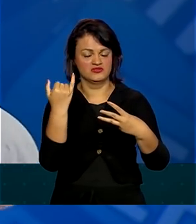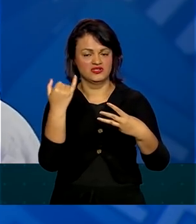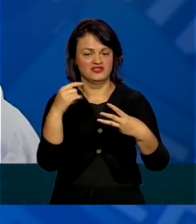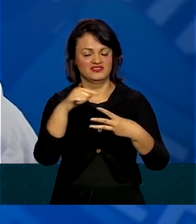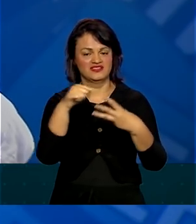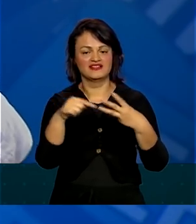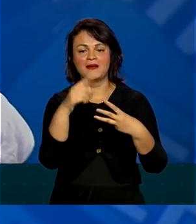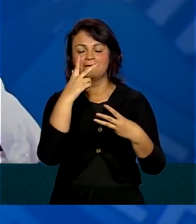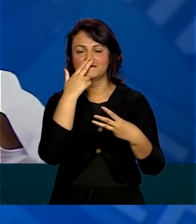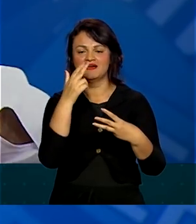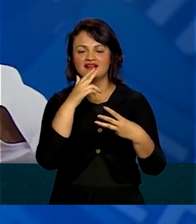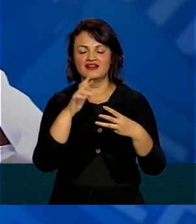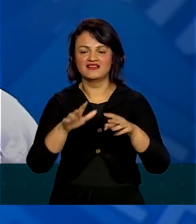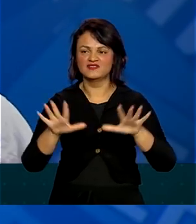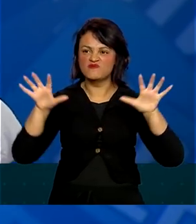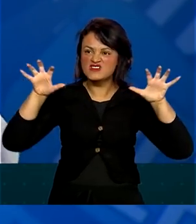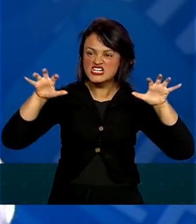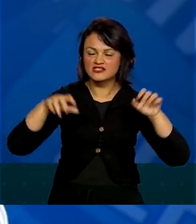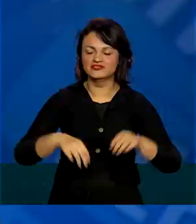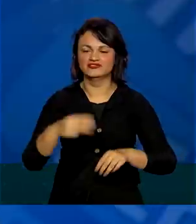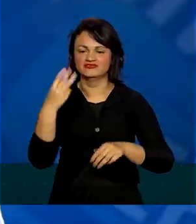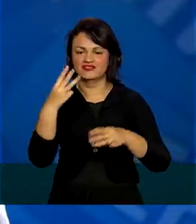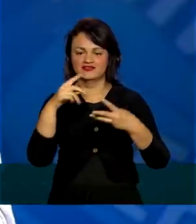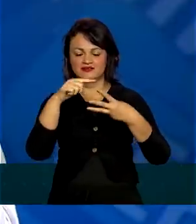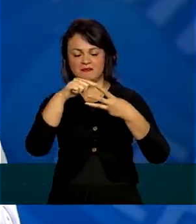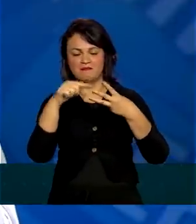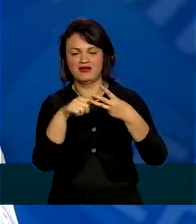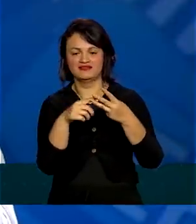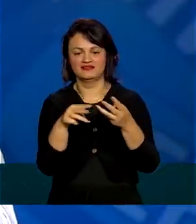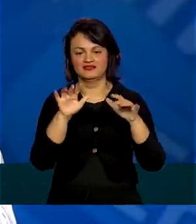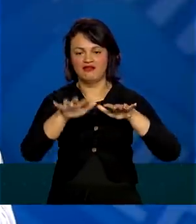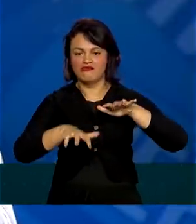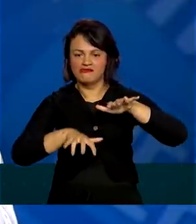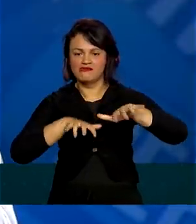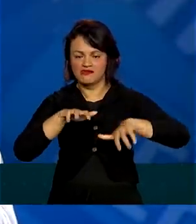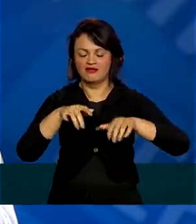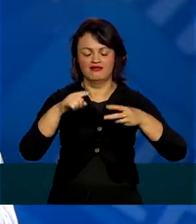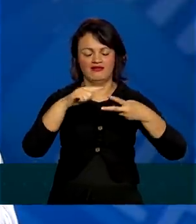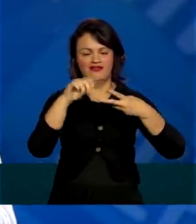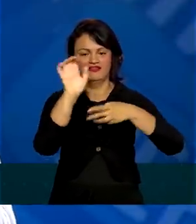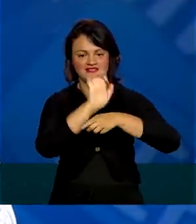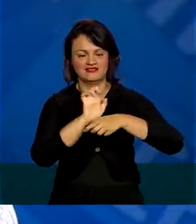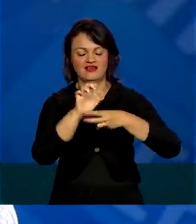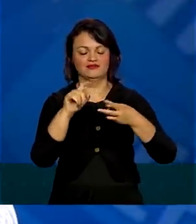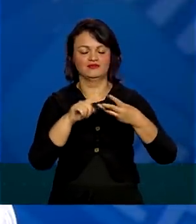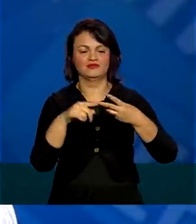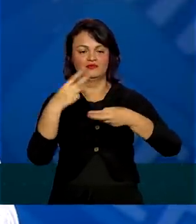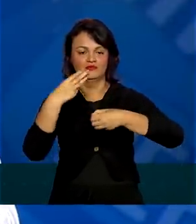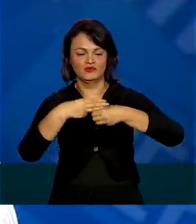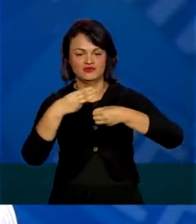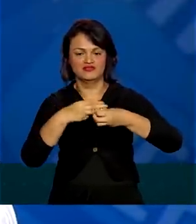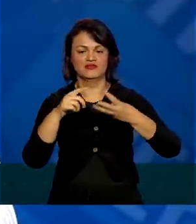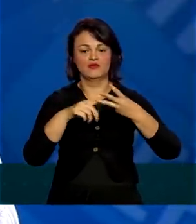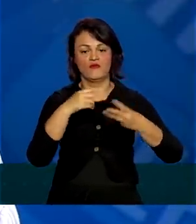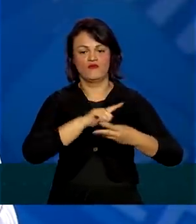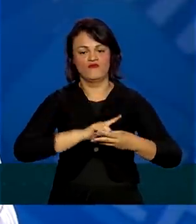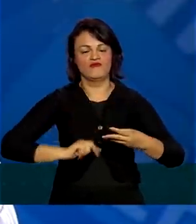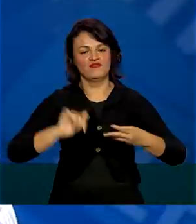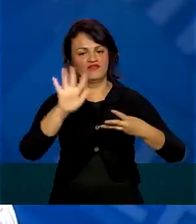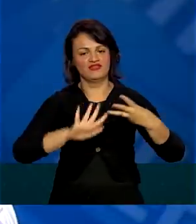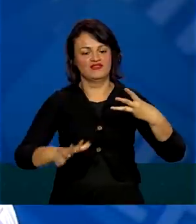bicho de três patas. Ela caminha junto. São os estados, os municípios e o governo federal.